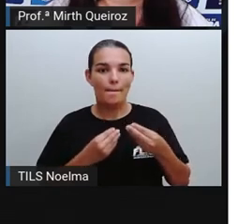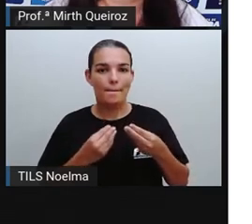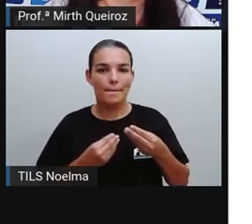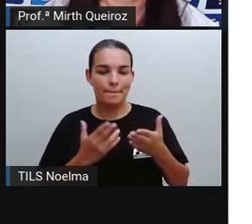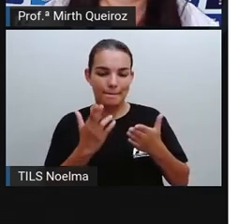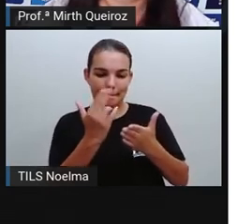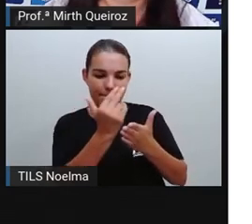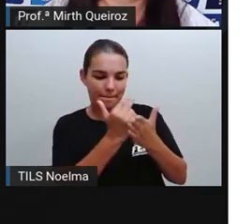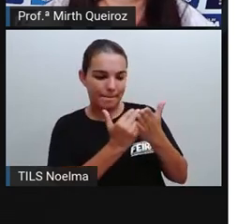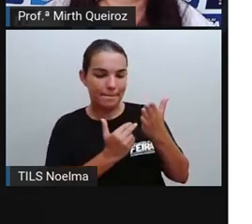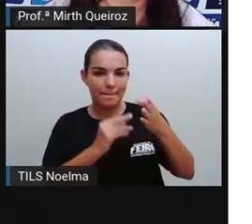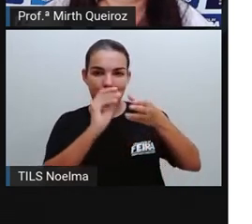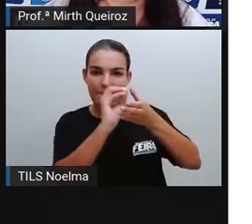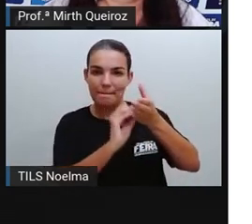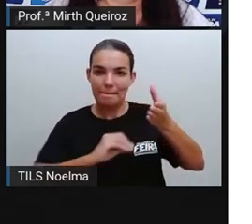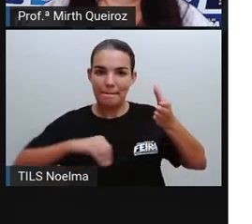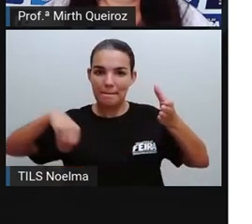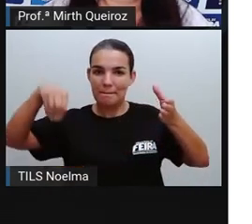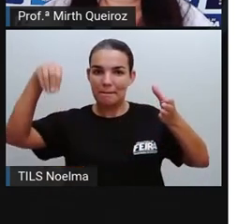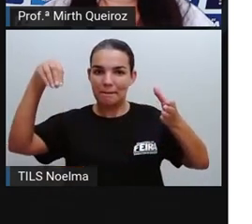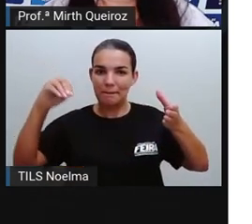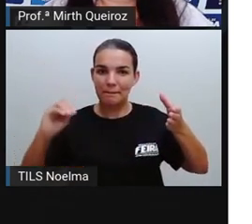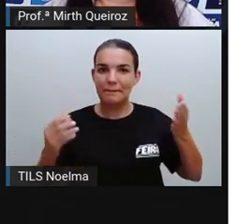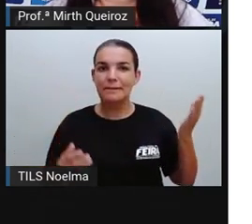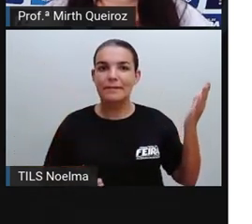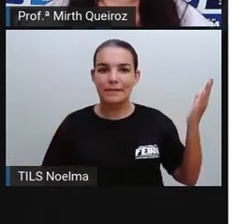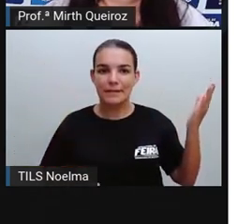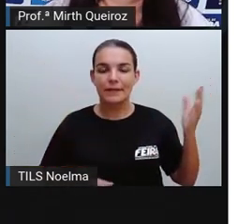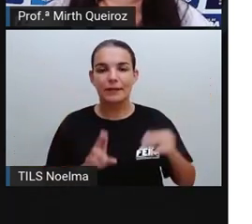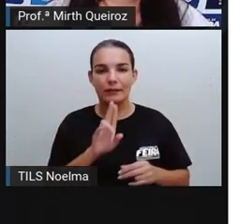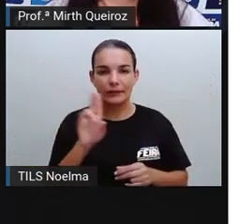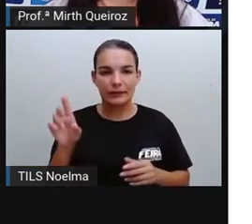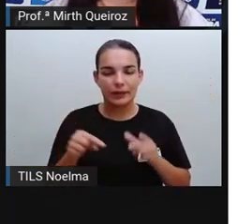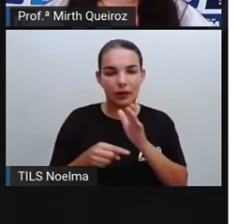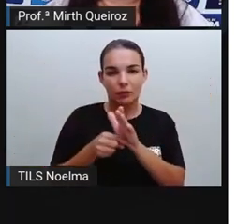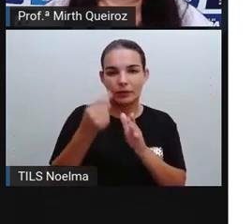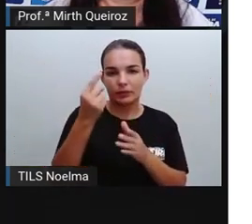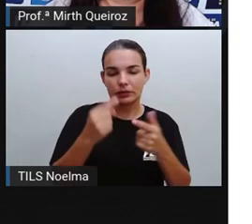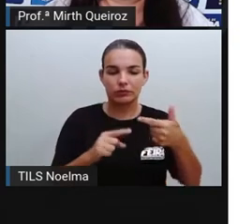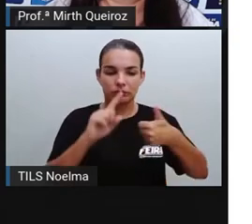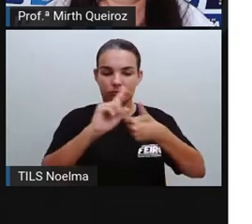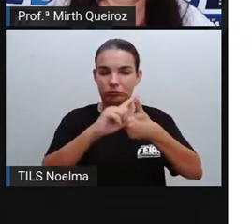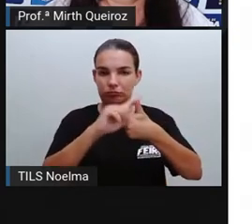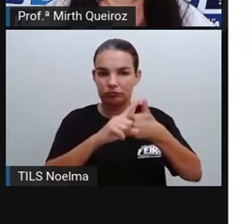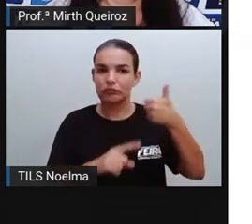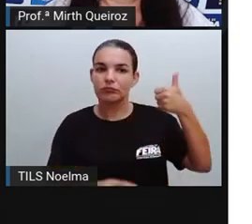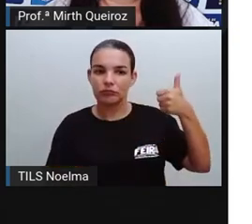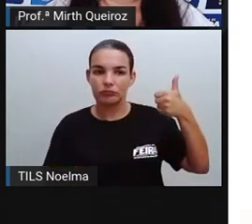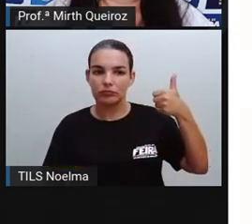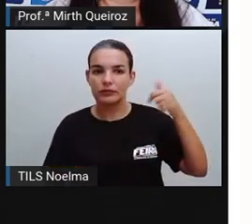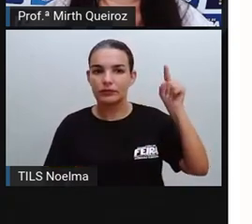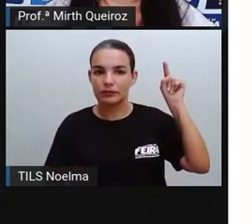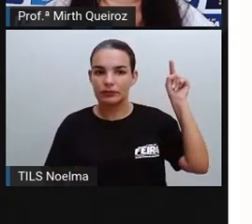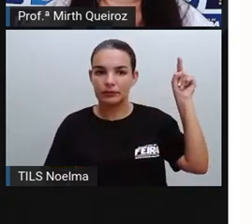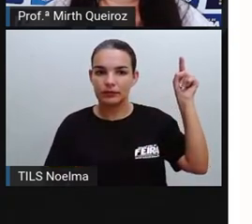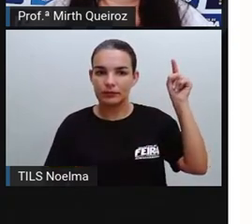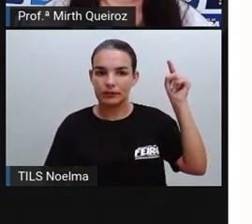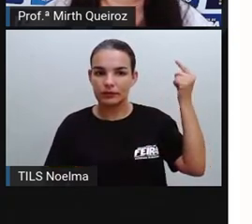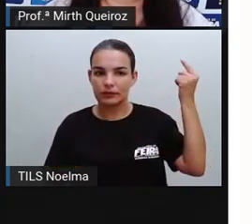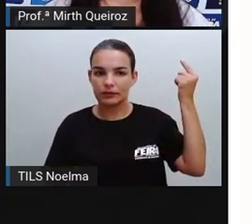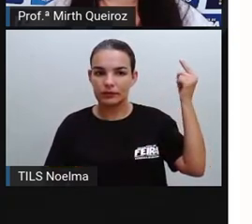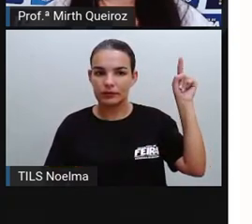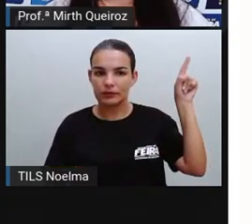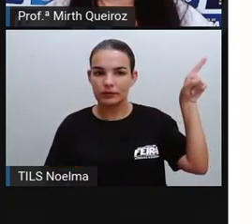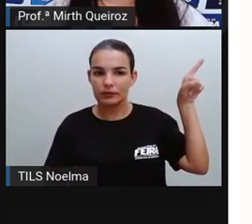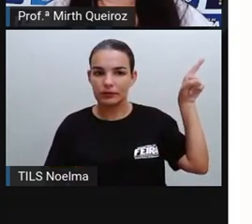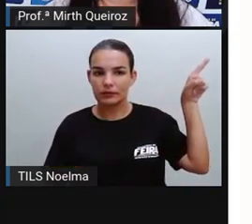é muito utilizado, como a gente tem aqui um design de animação. um tipo de infográfico, que é quando a gente utiliza o GIF,